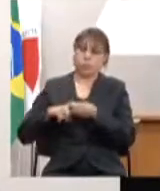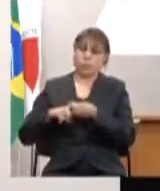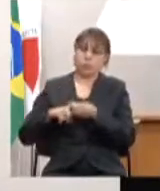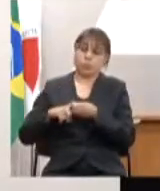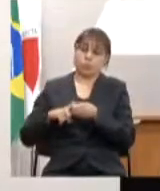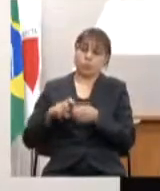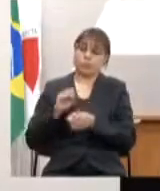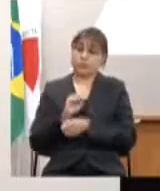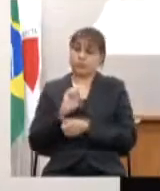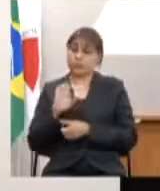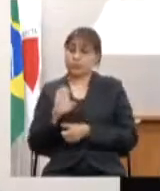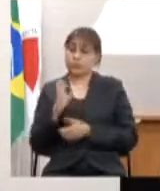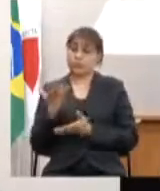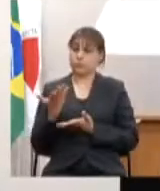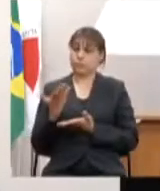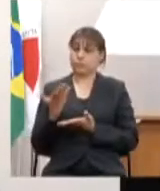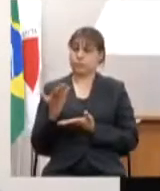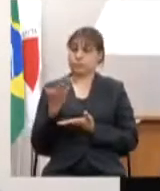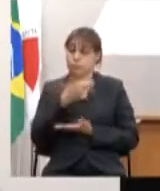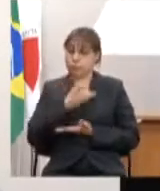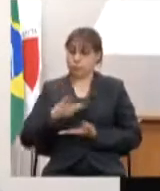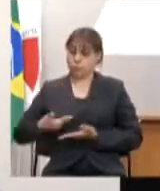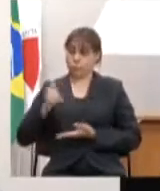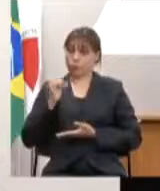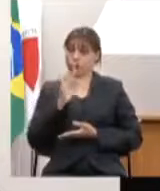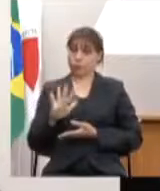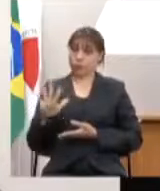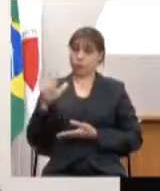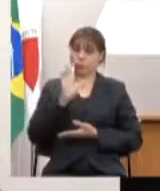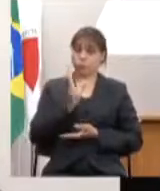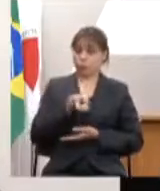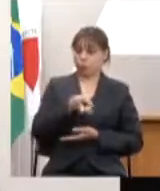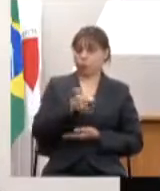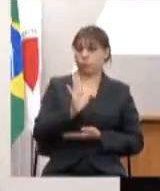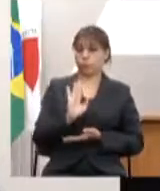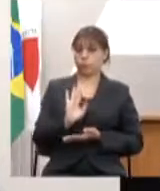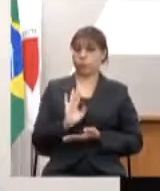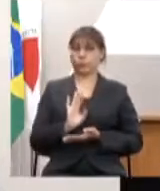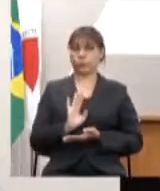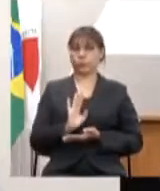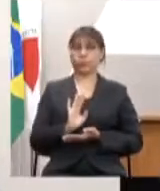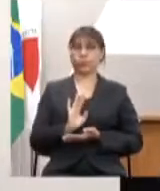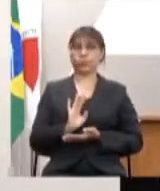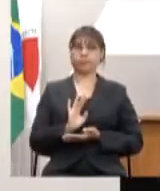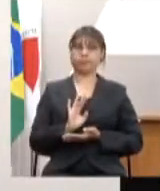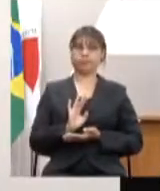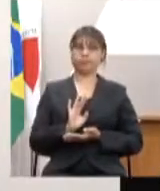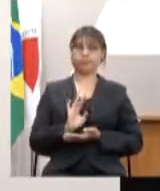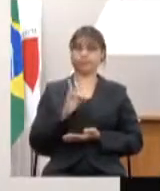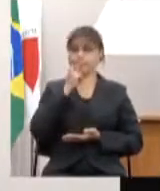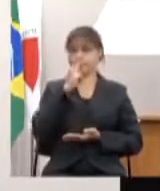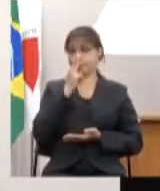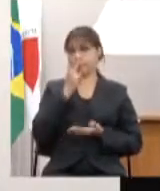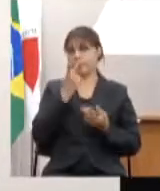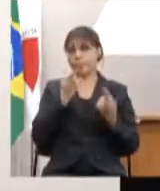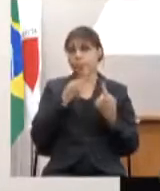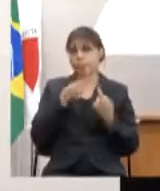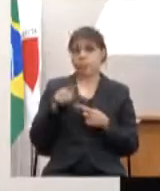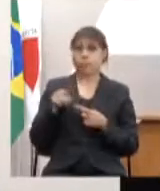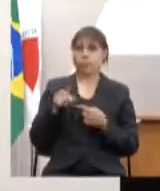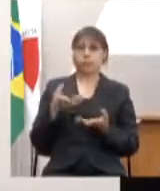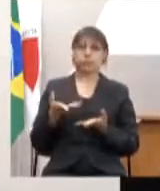siga nessa linha totalmente contrária à